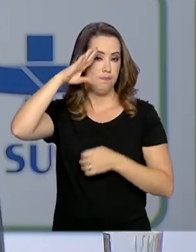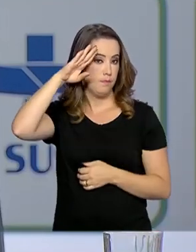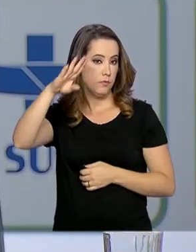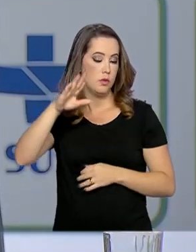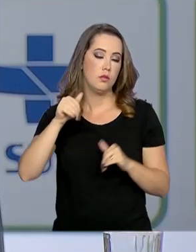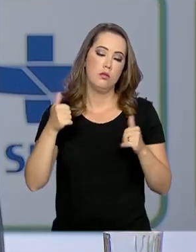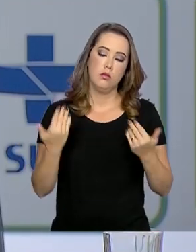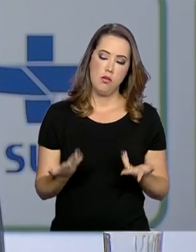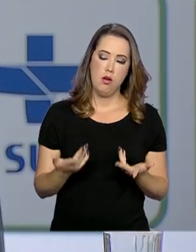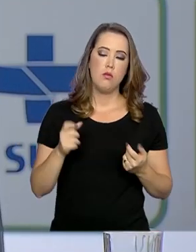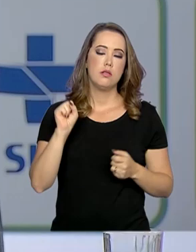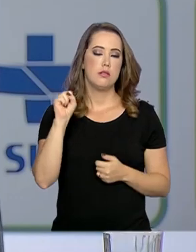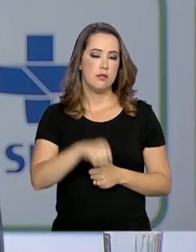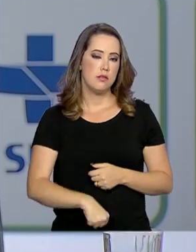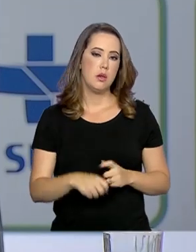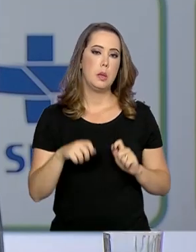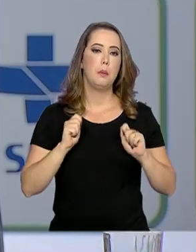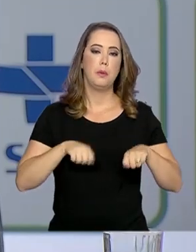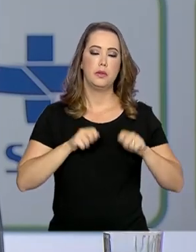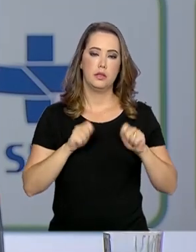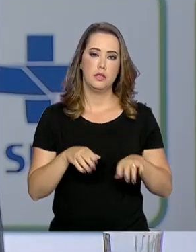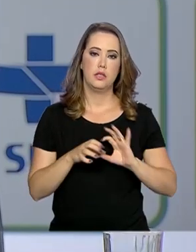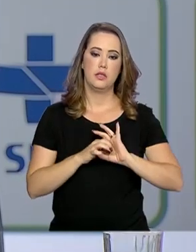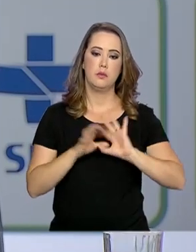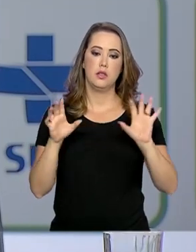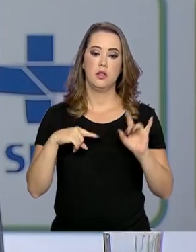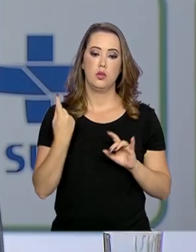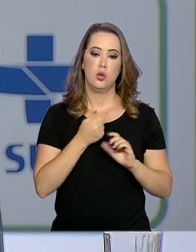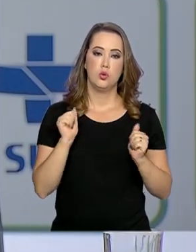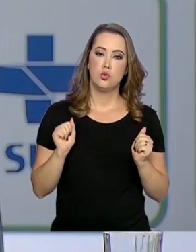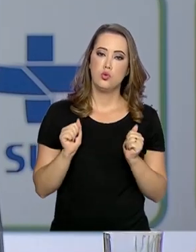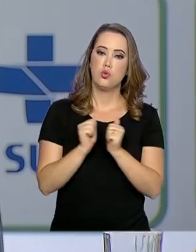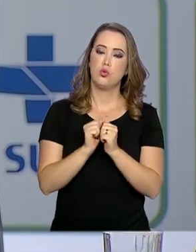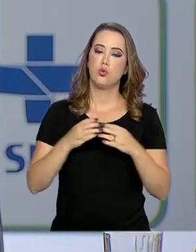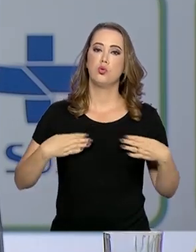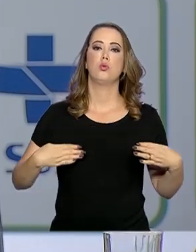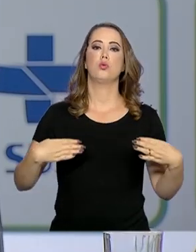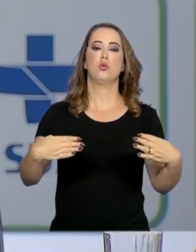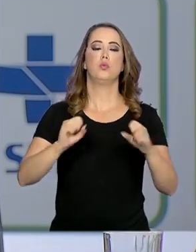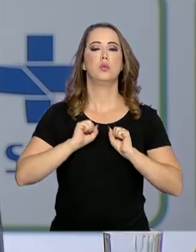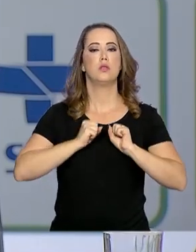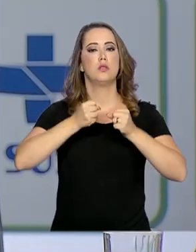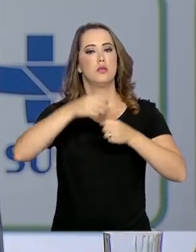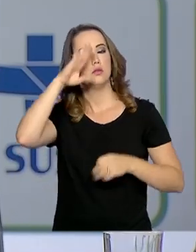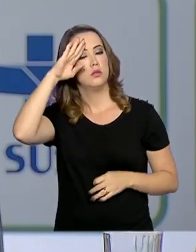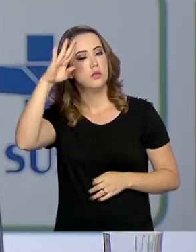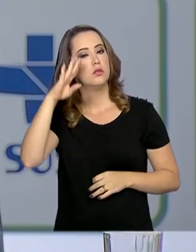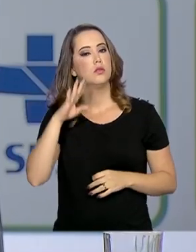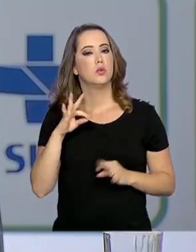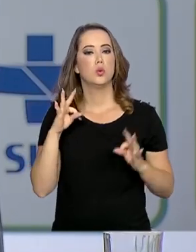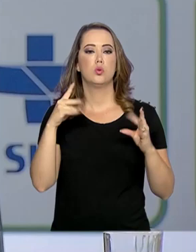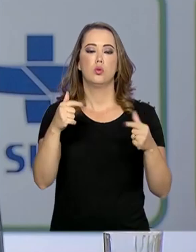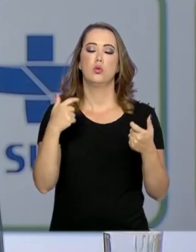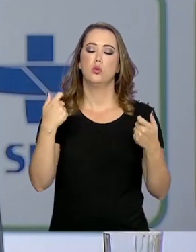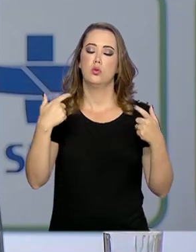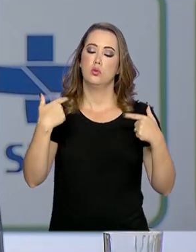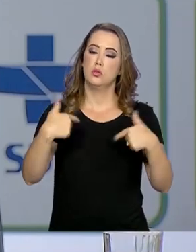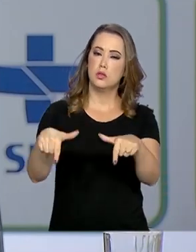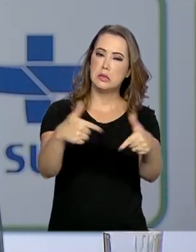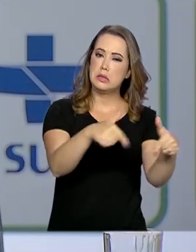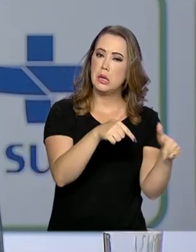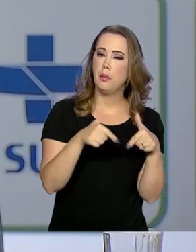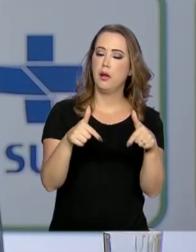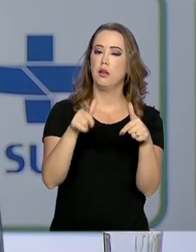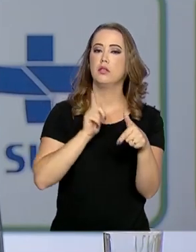obviamente tomará as providências e nós conjuntamente com o Ministério da Defesa faremos toda a ação necessária